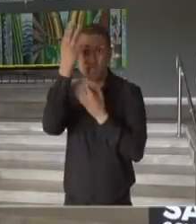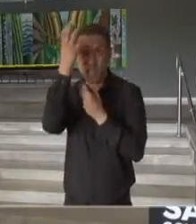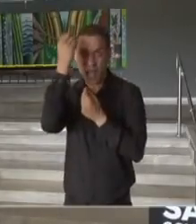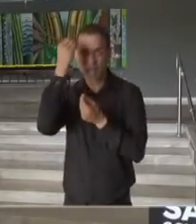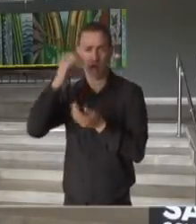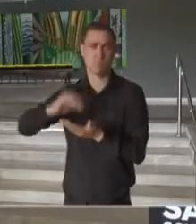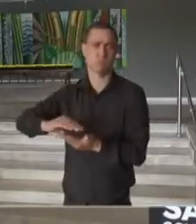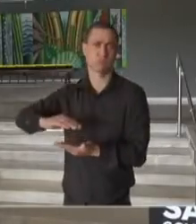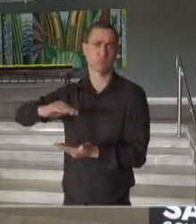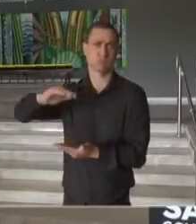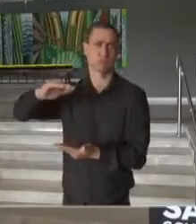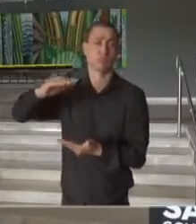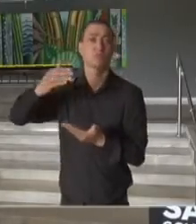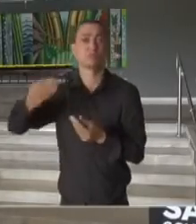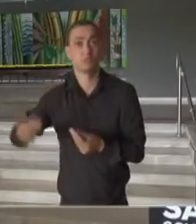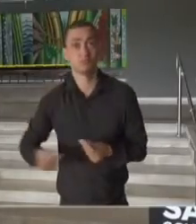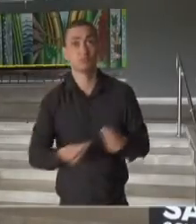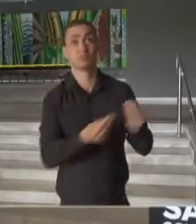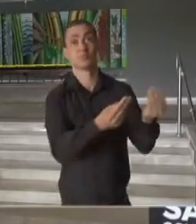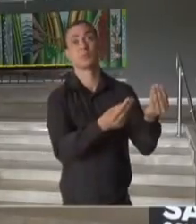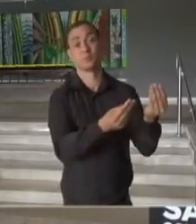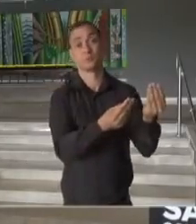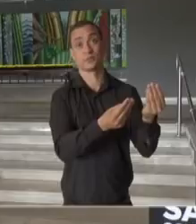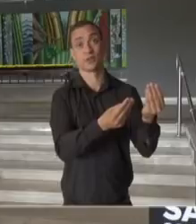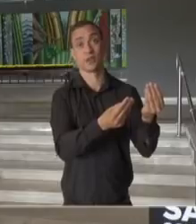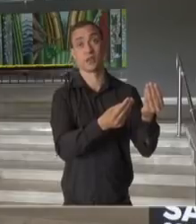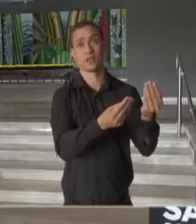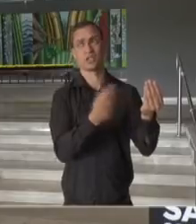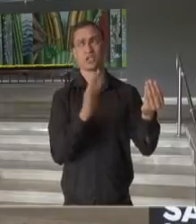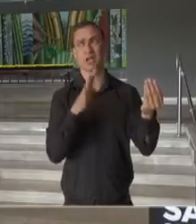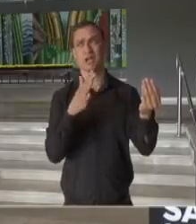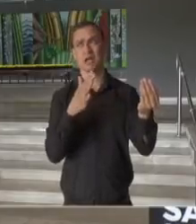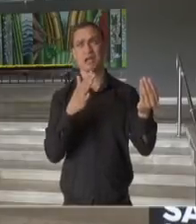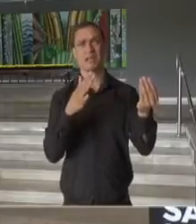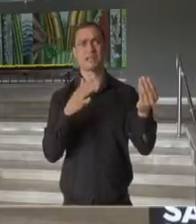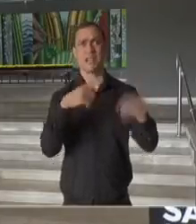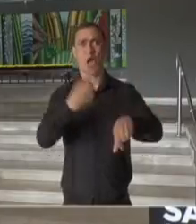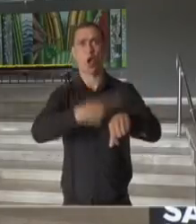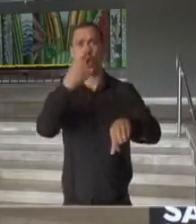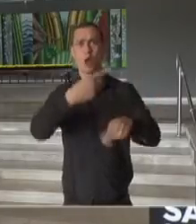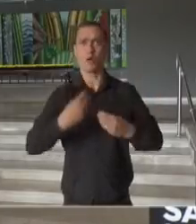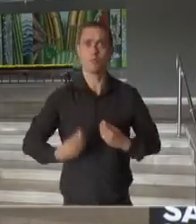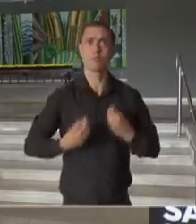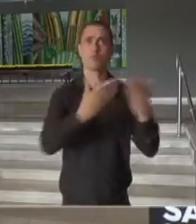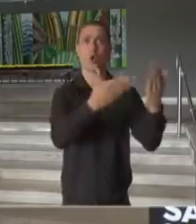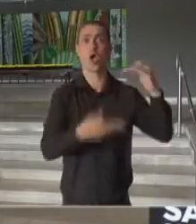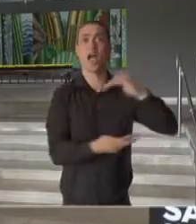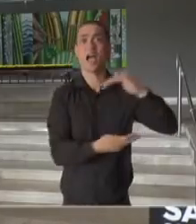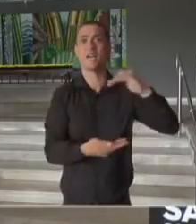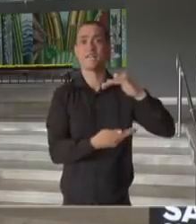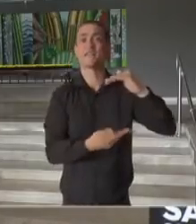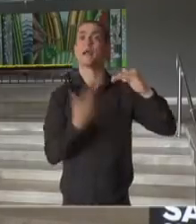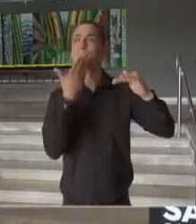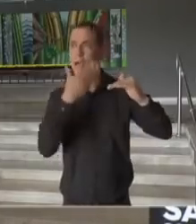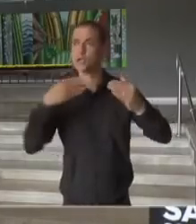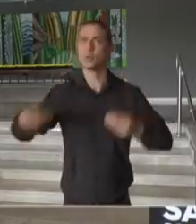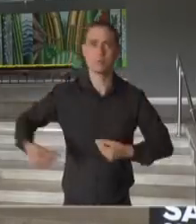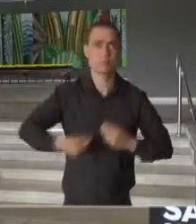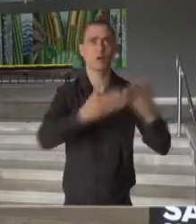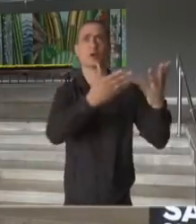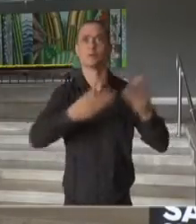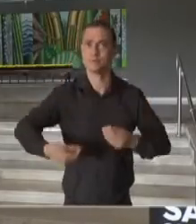sido oferecidos quase que online para a Anvisa, à medida que eles são gerados.